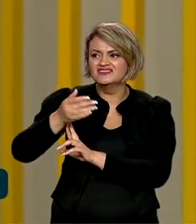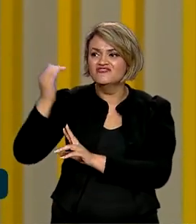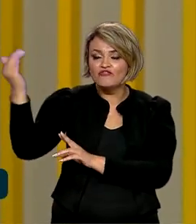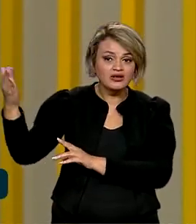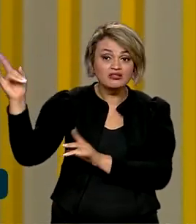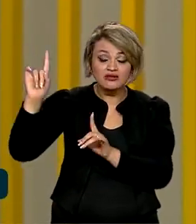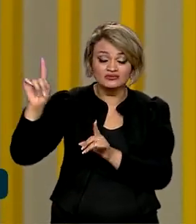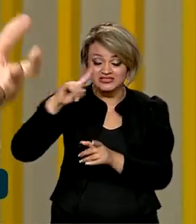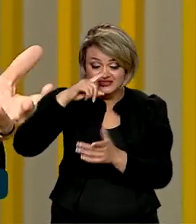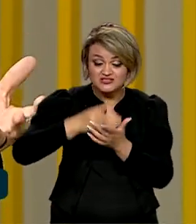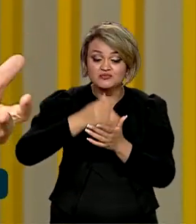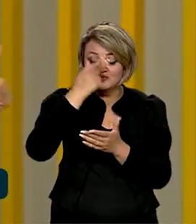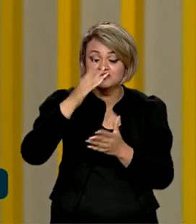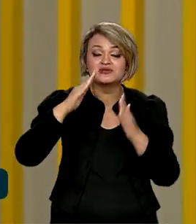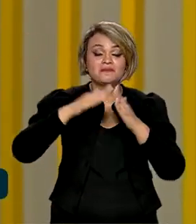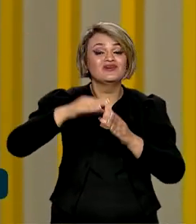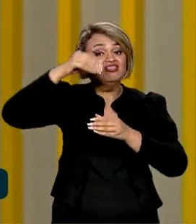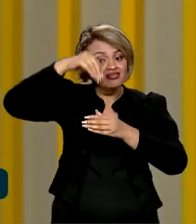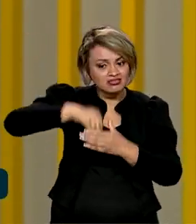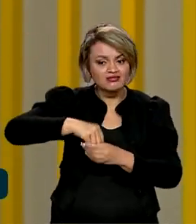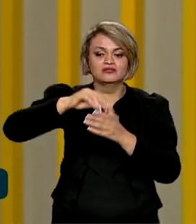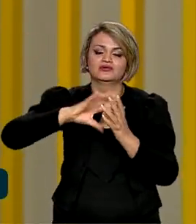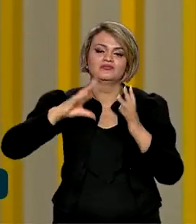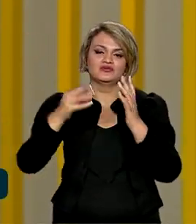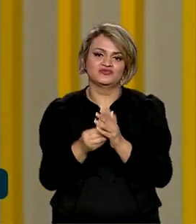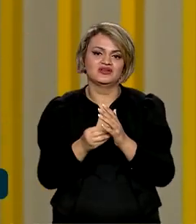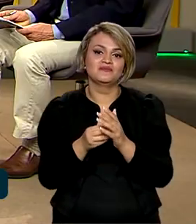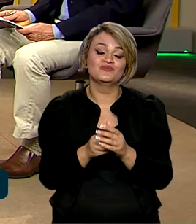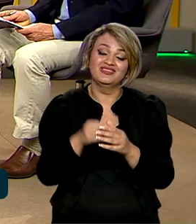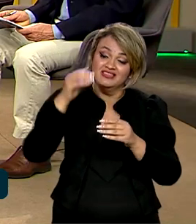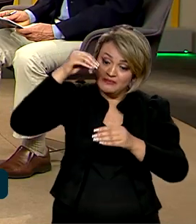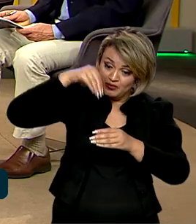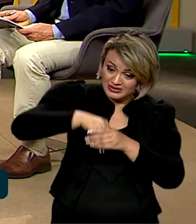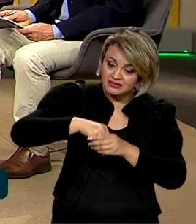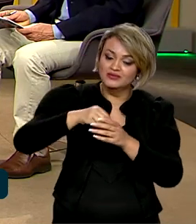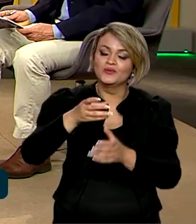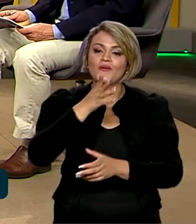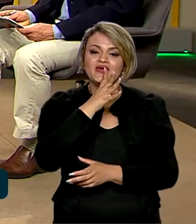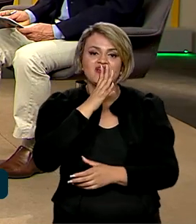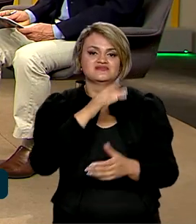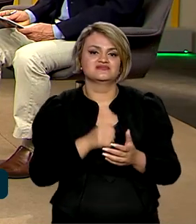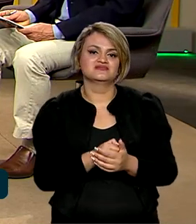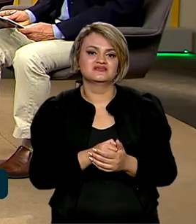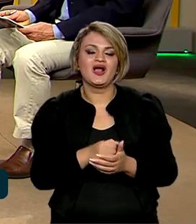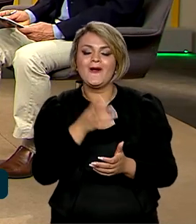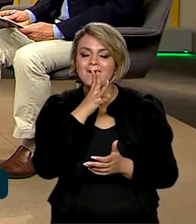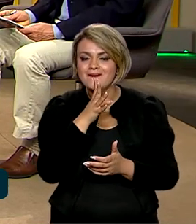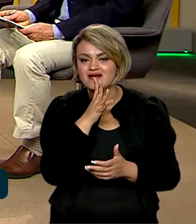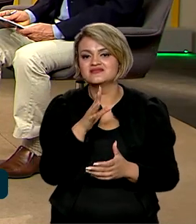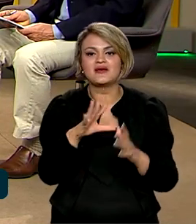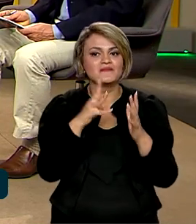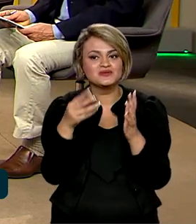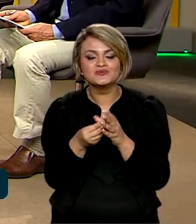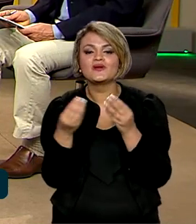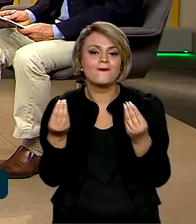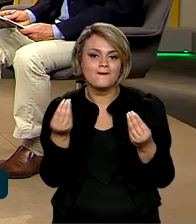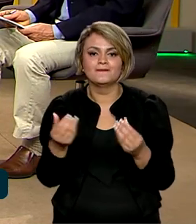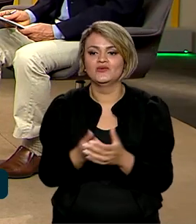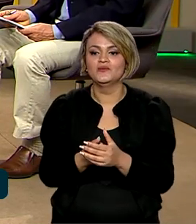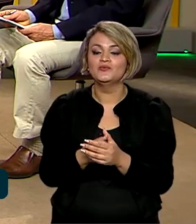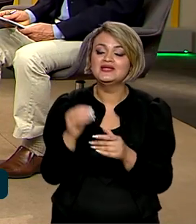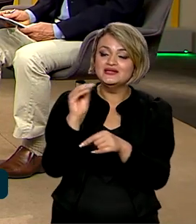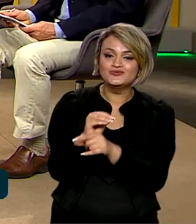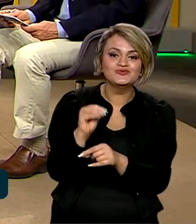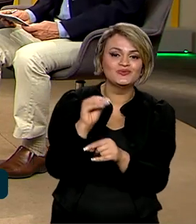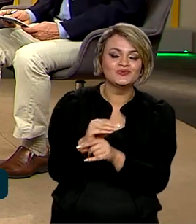de outros países, por organismos multilaterais. Essa população amazônica que trouxe a Amazônia preservada